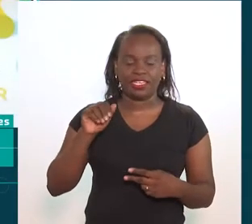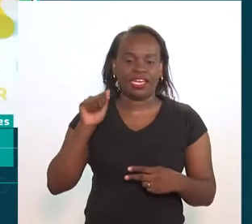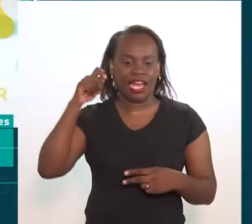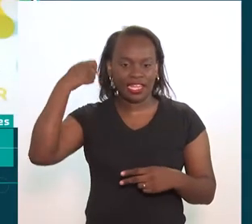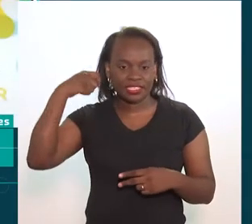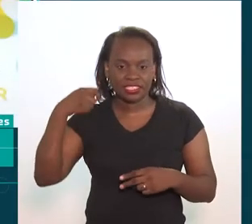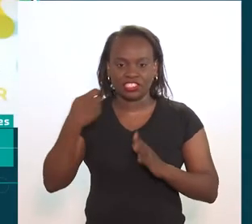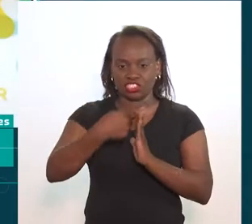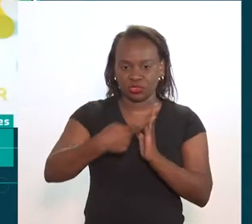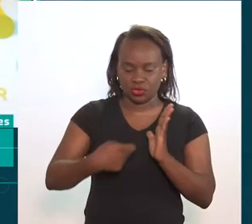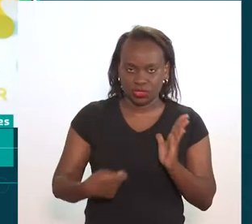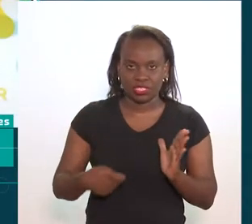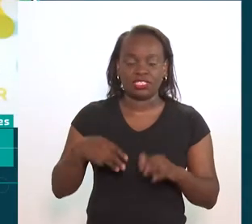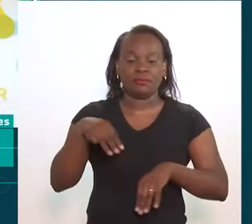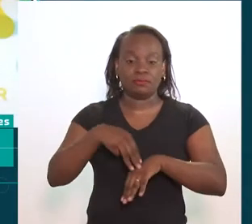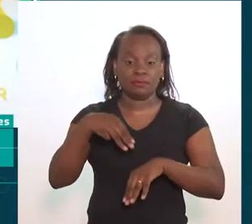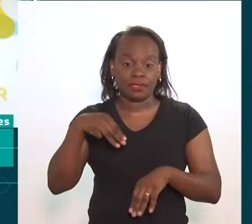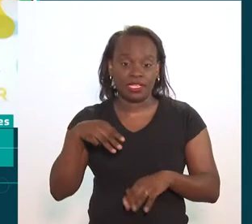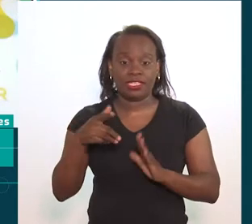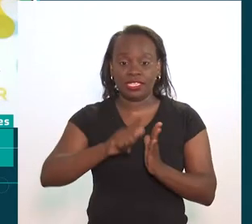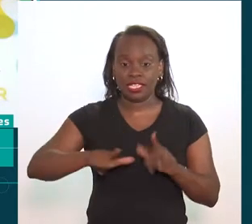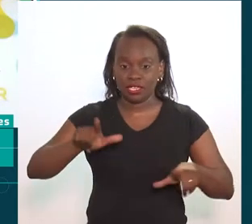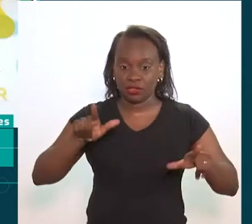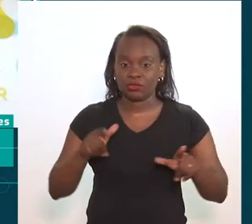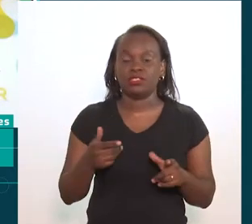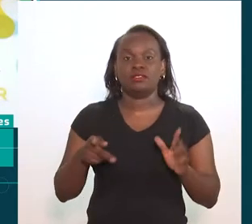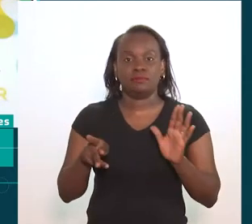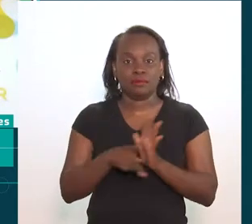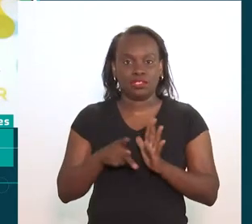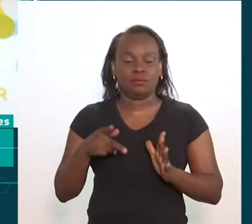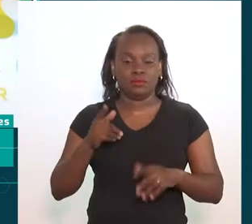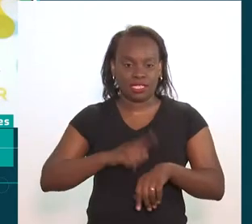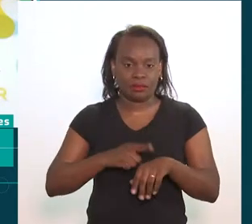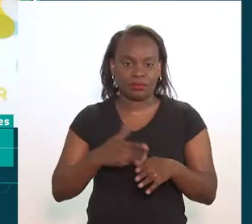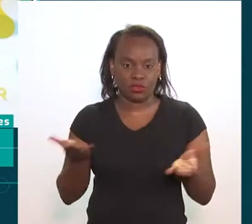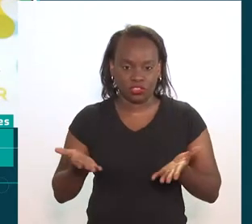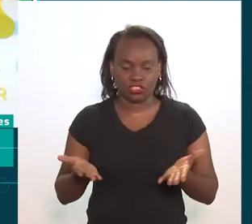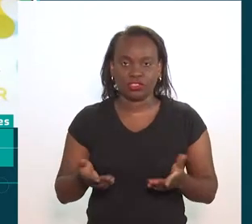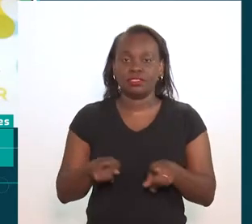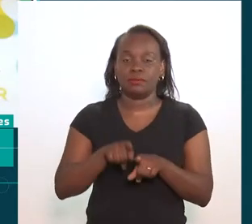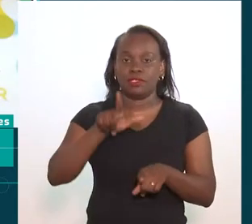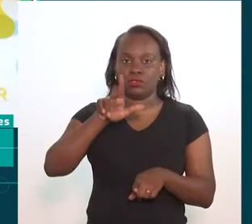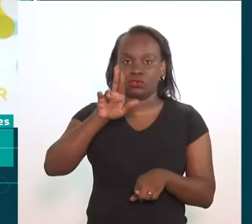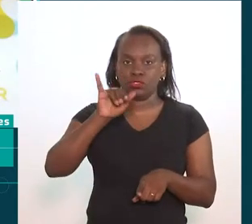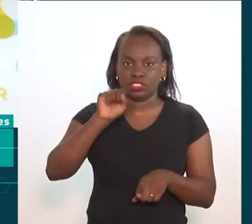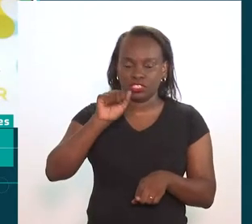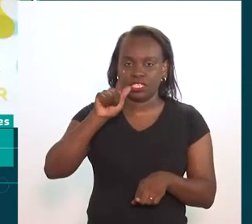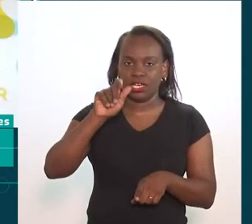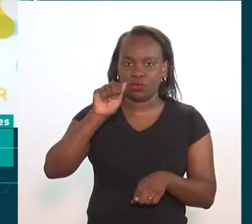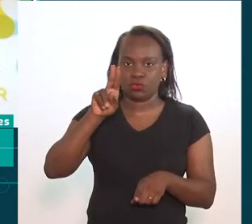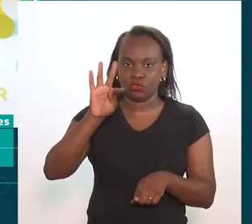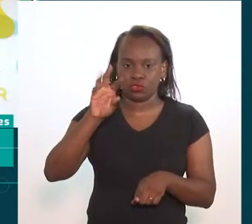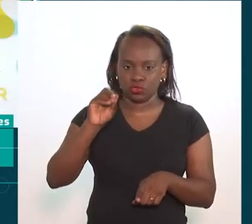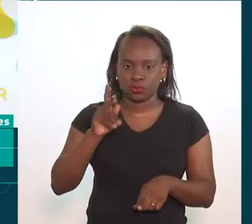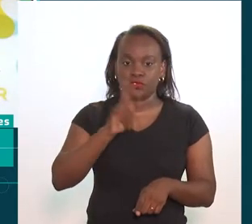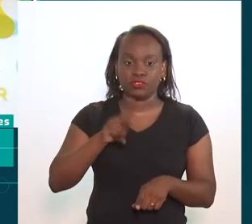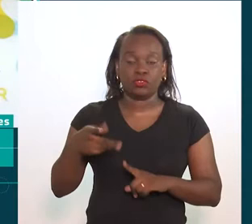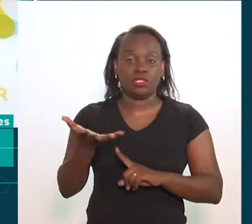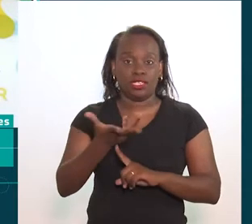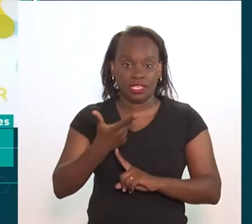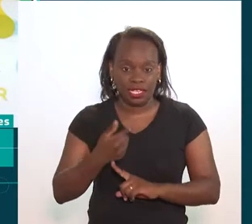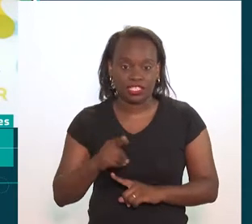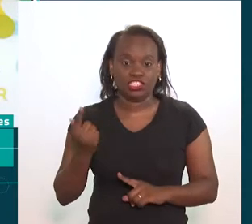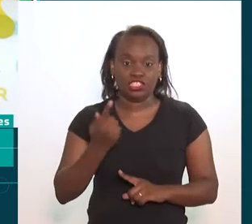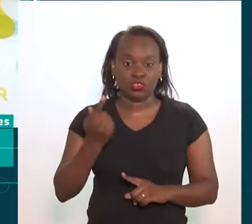de Carmo, atriz, escritora e mestra em literatura, cultura e contemporaneidade. Luiz Augusto da Rocha Vaz,